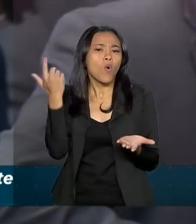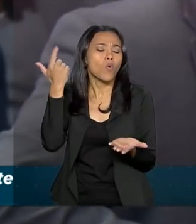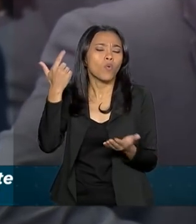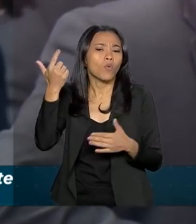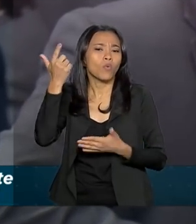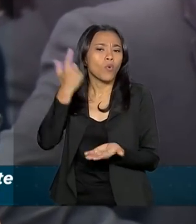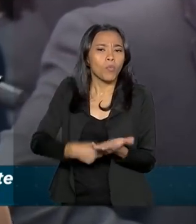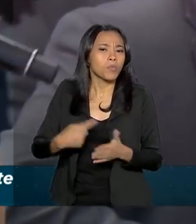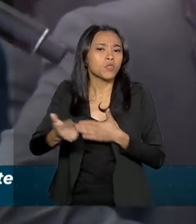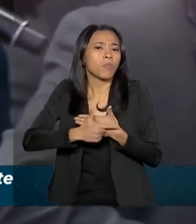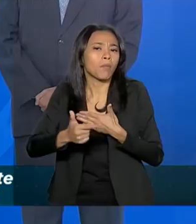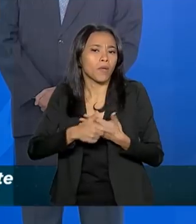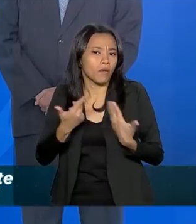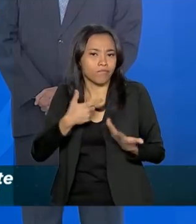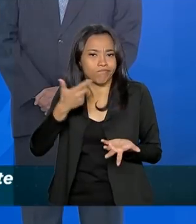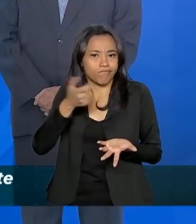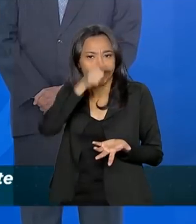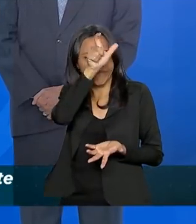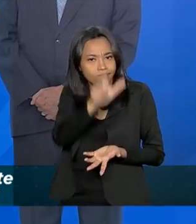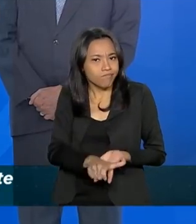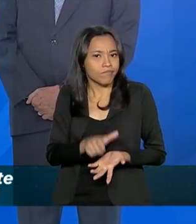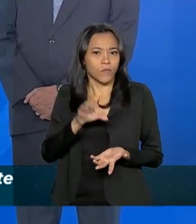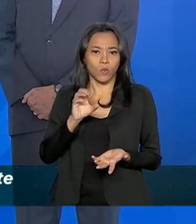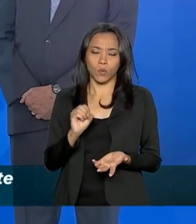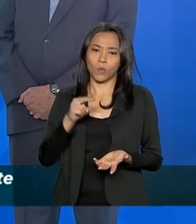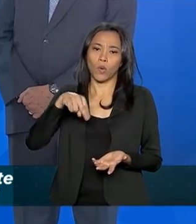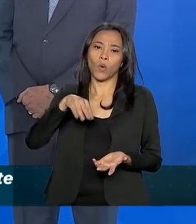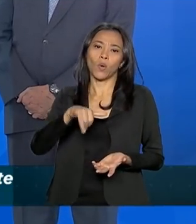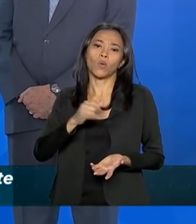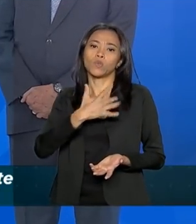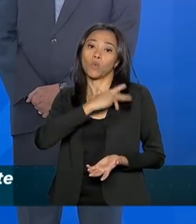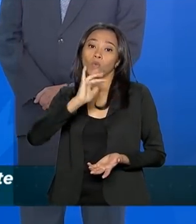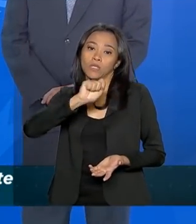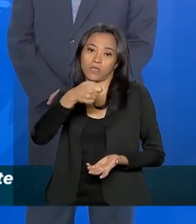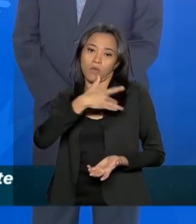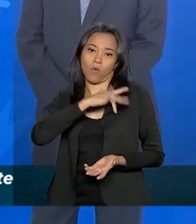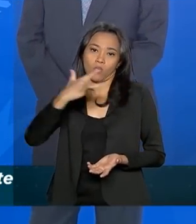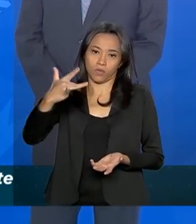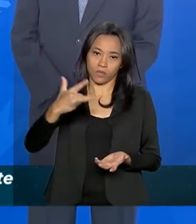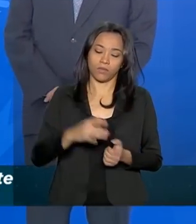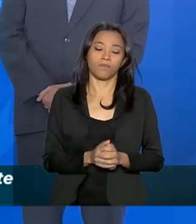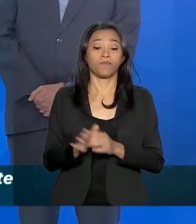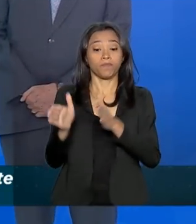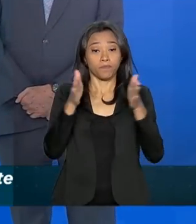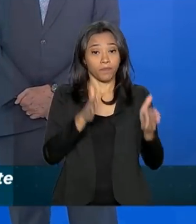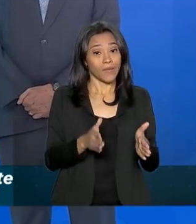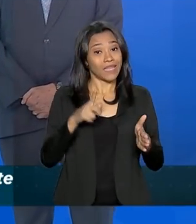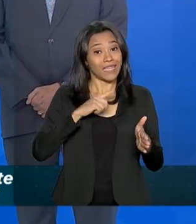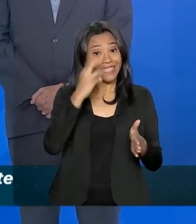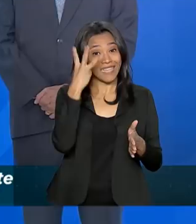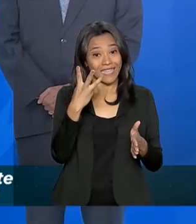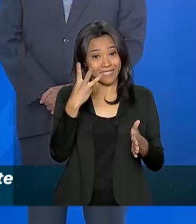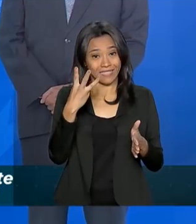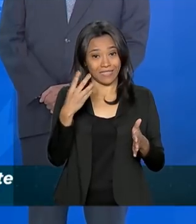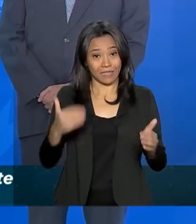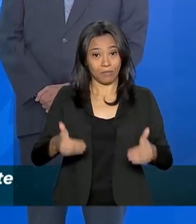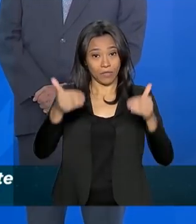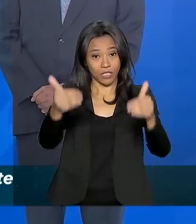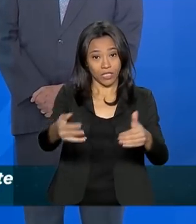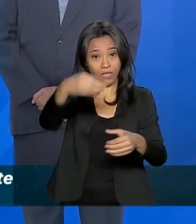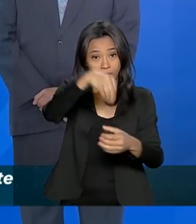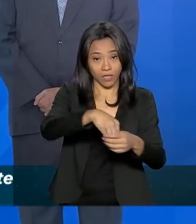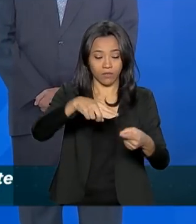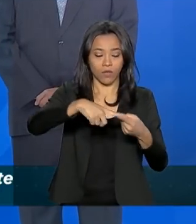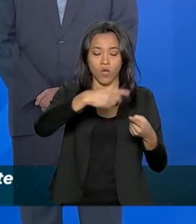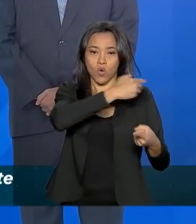Onyx aqui agora, nesse momento. Bem, todo mundo diz e é verdade. Tem três ministérios aqui dentro, o governo, a